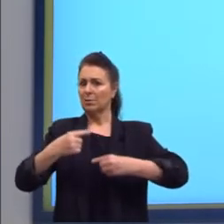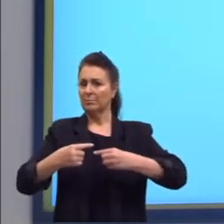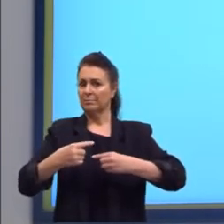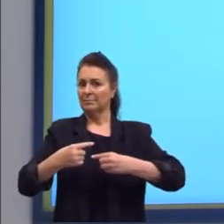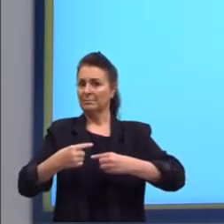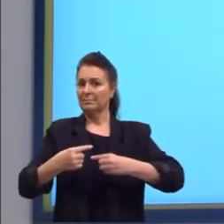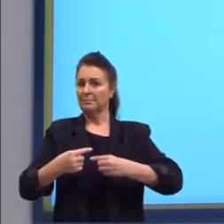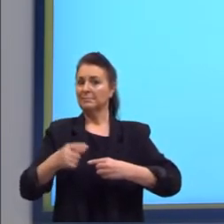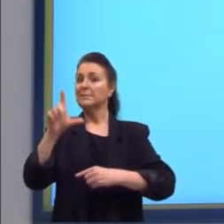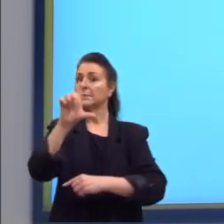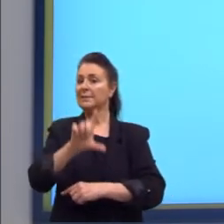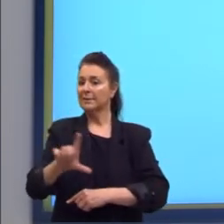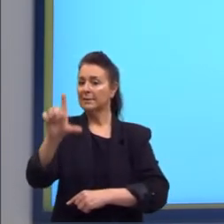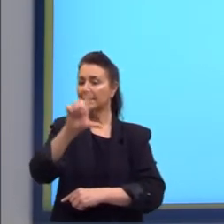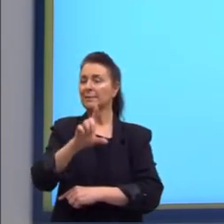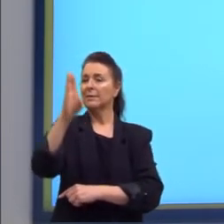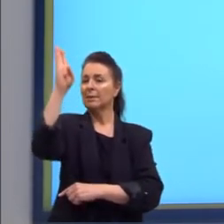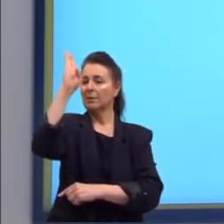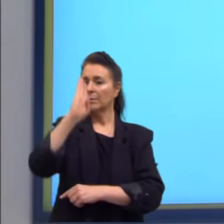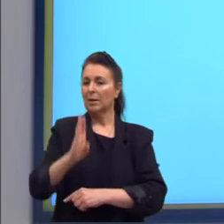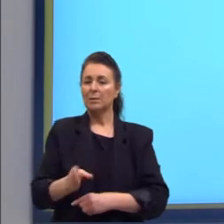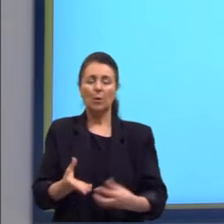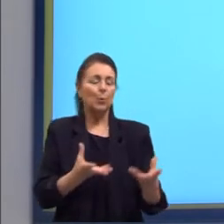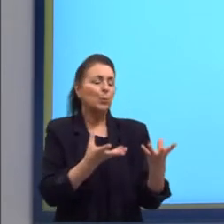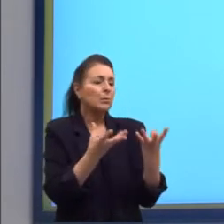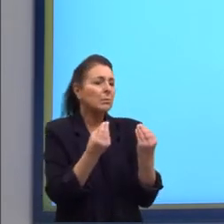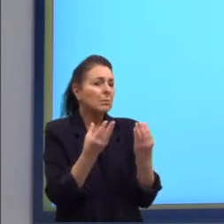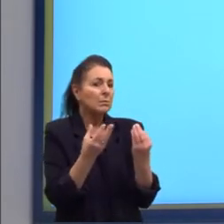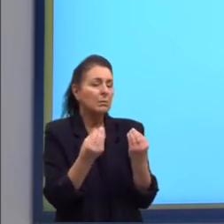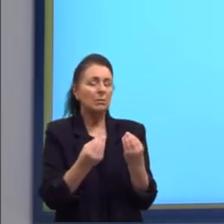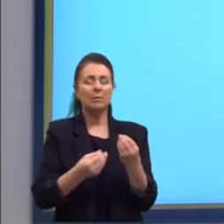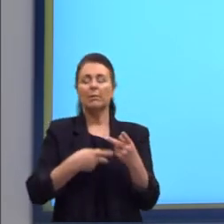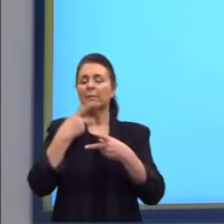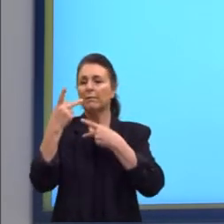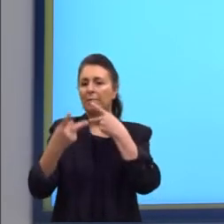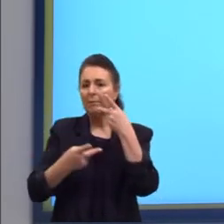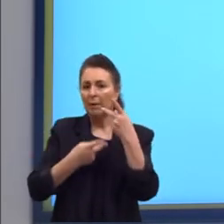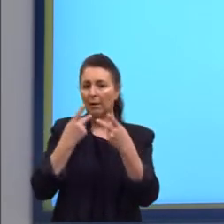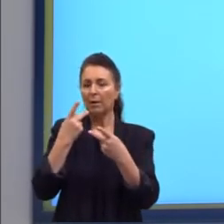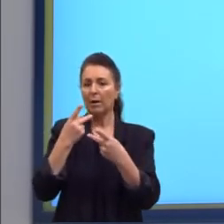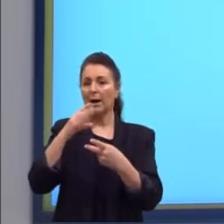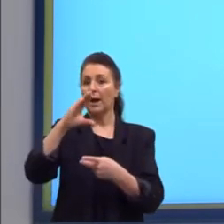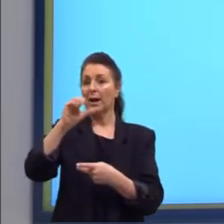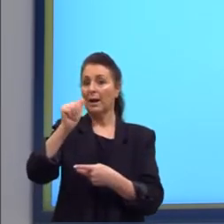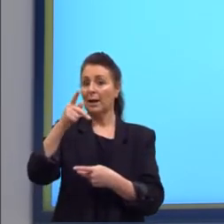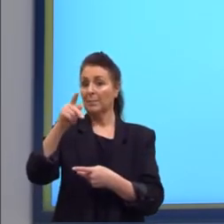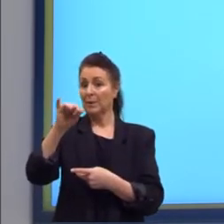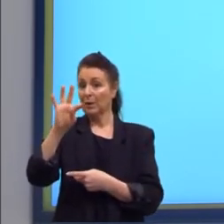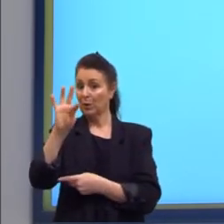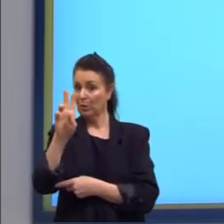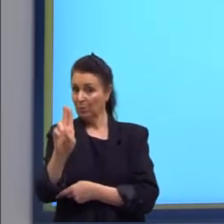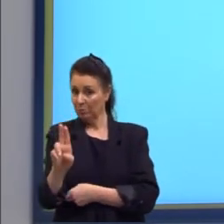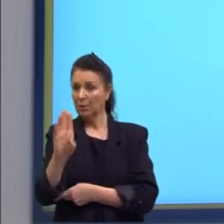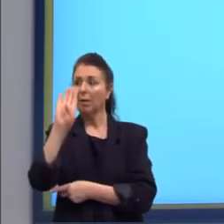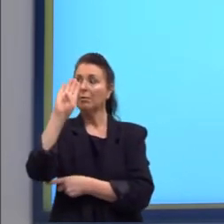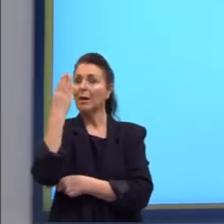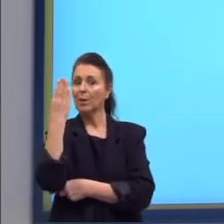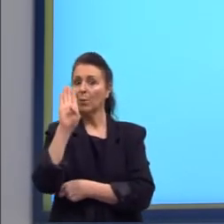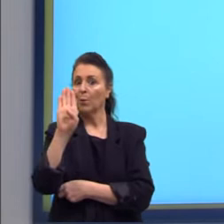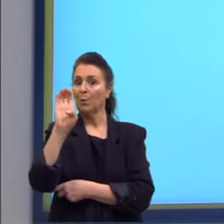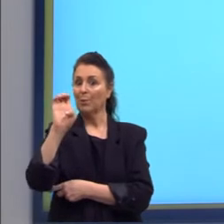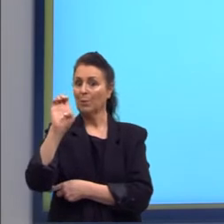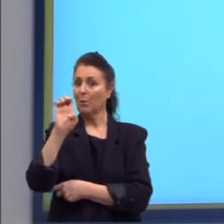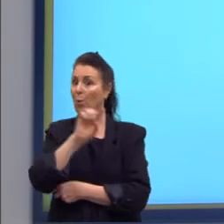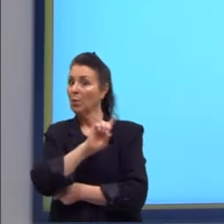discussão da literatura brasileira. Até hoje se comenta se Capitu teria traído